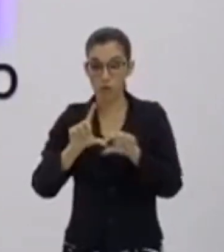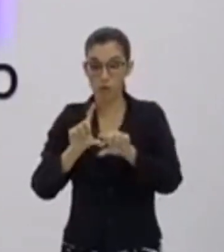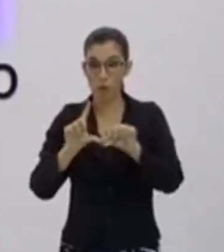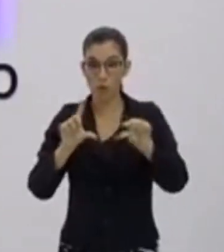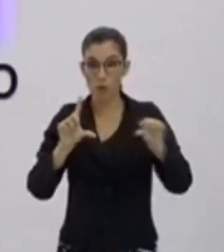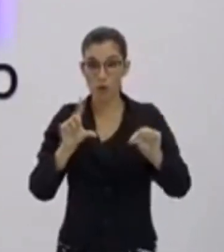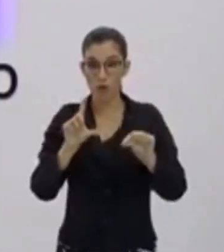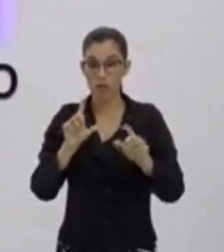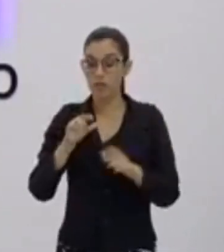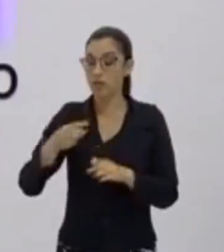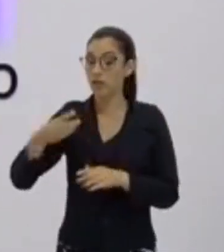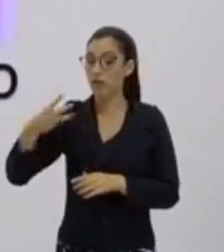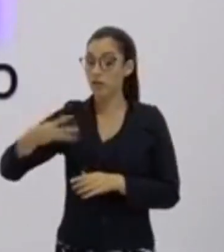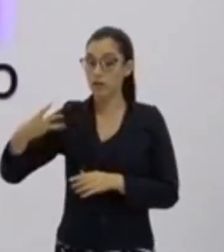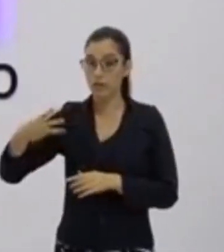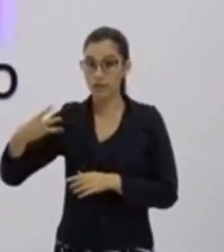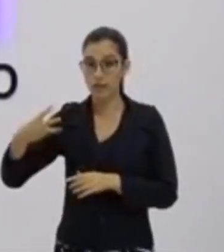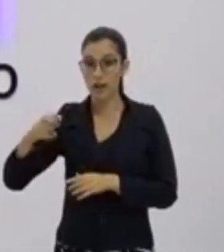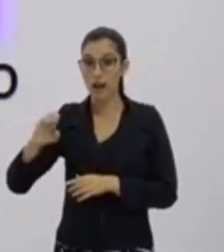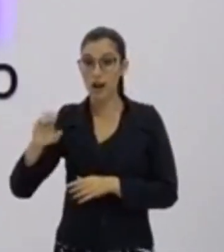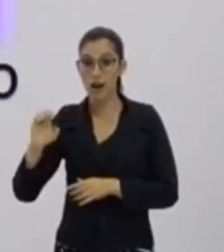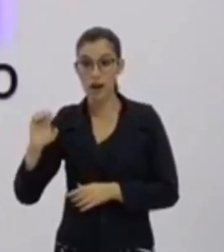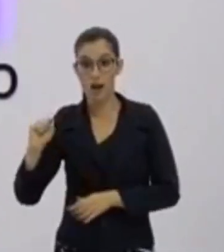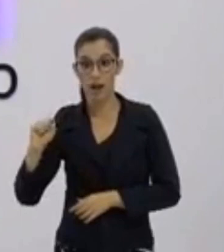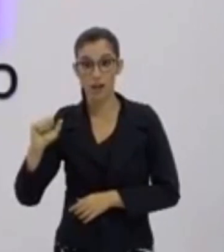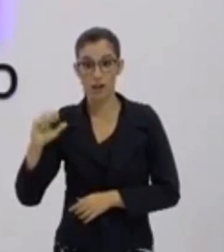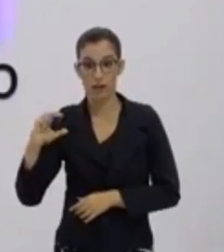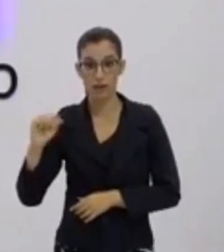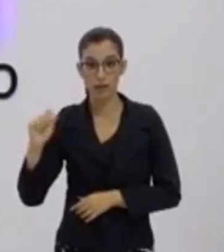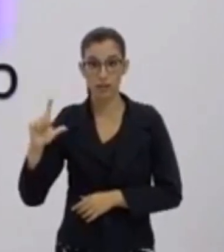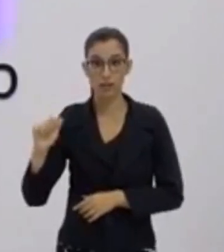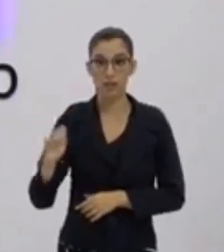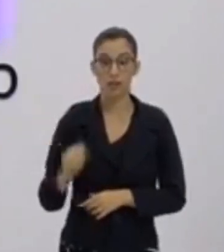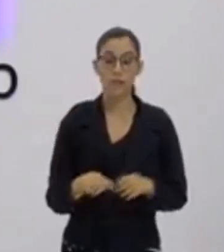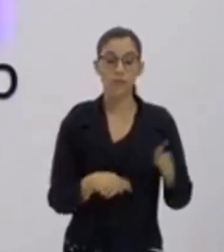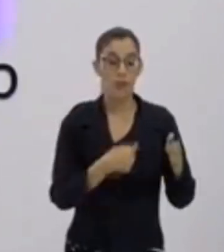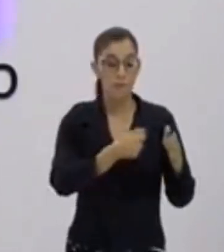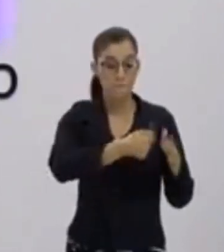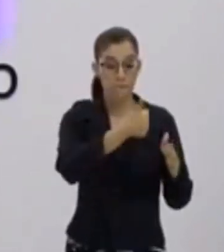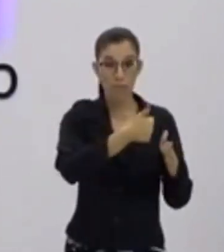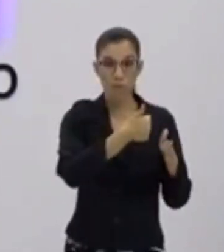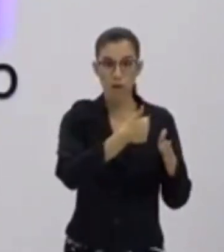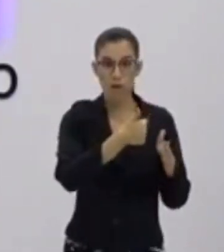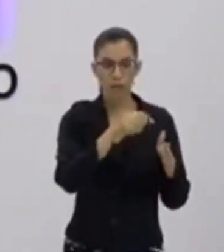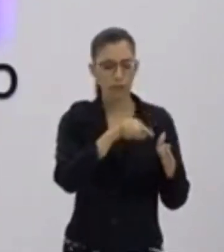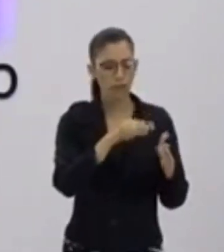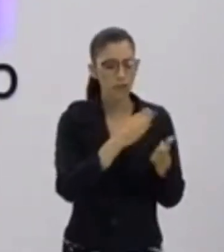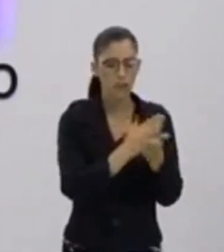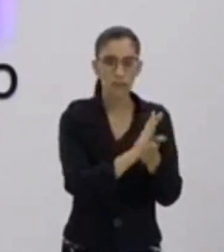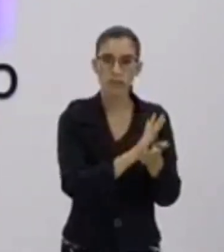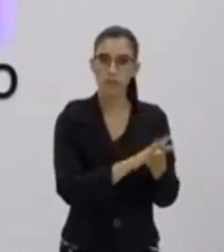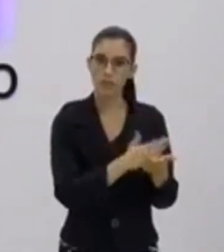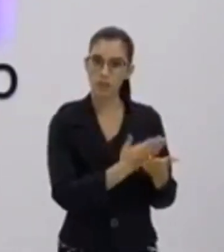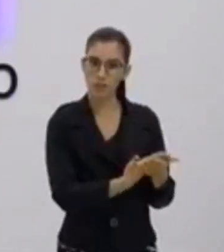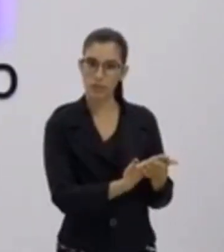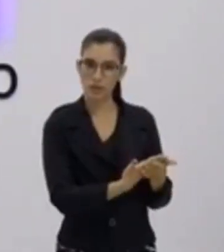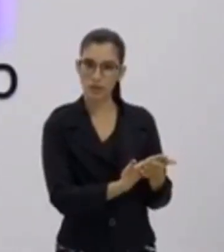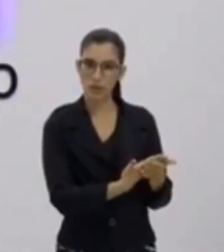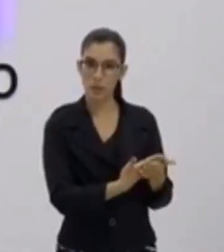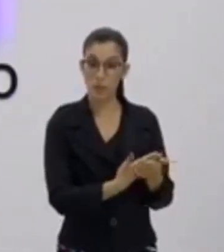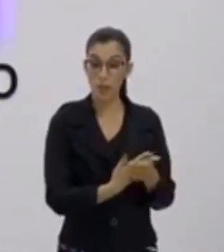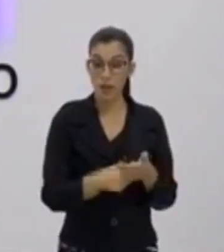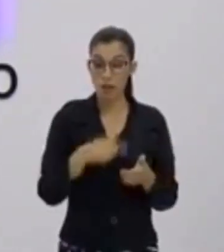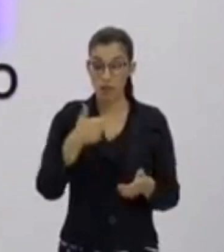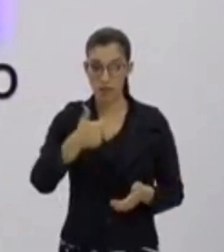onde você começa a interpretação. Nem todo mapa tem legenda. Se, de repente, o cartógrafo consegue mostrar todas as